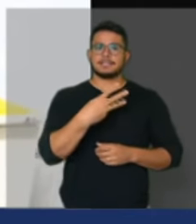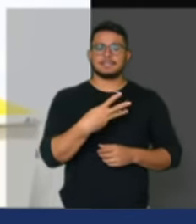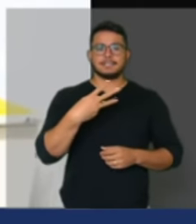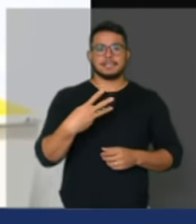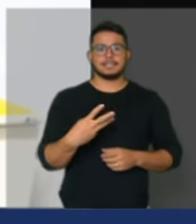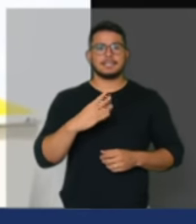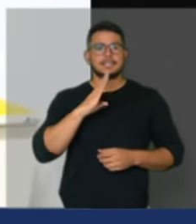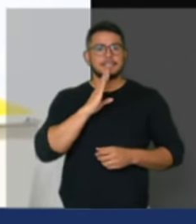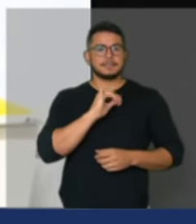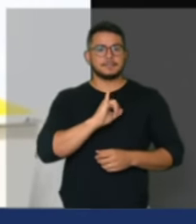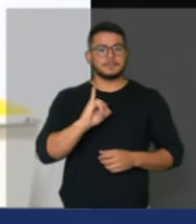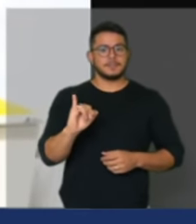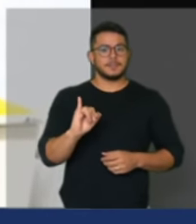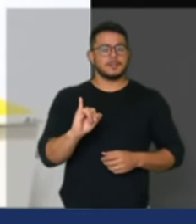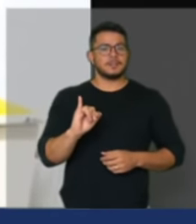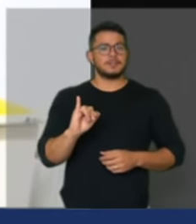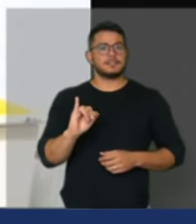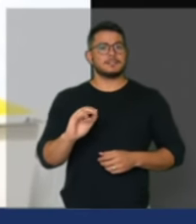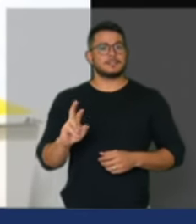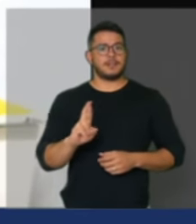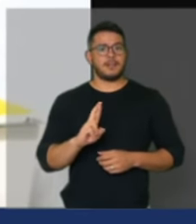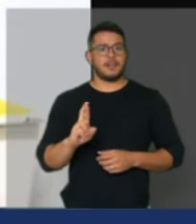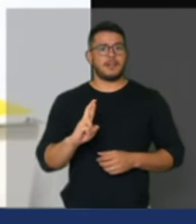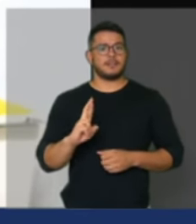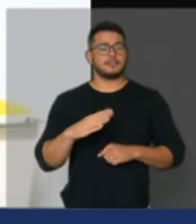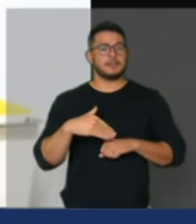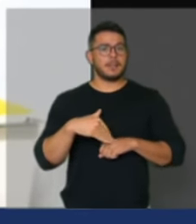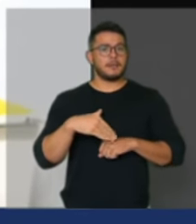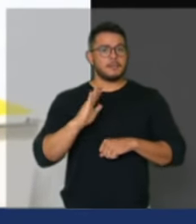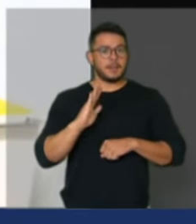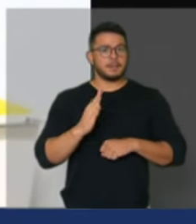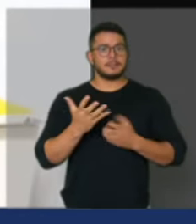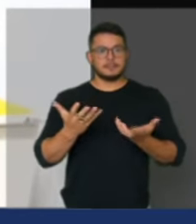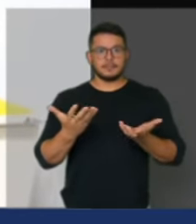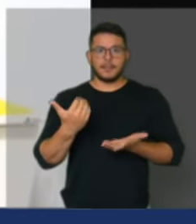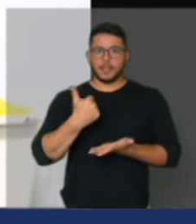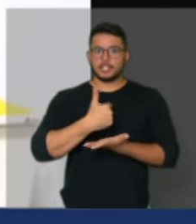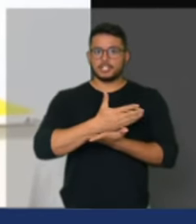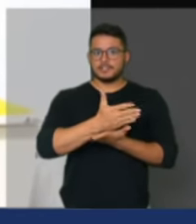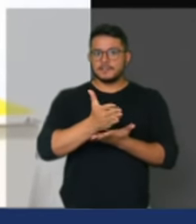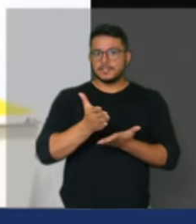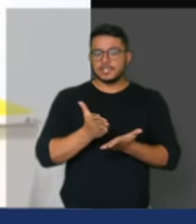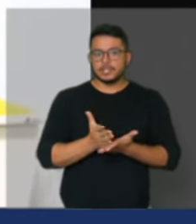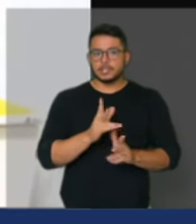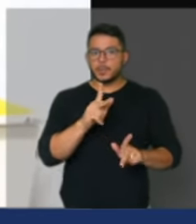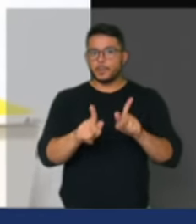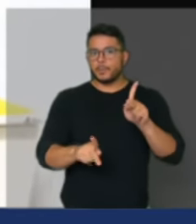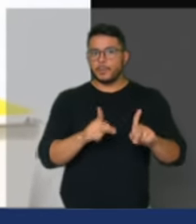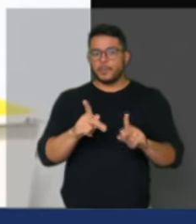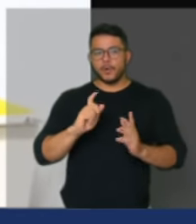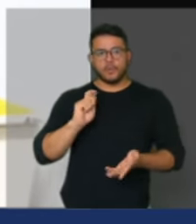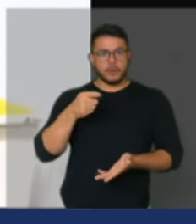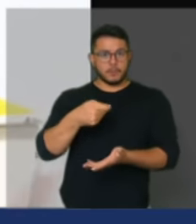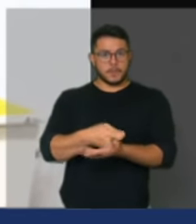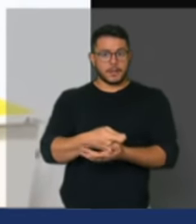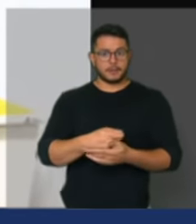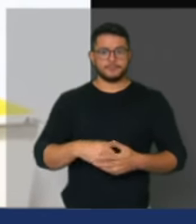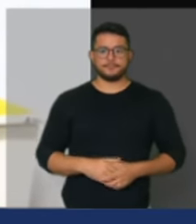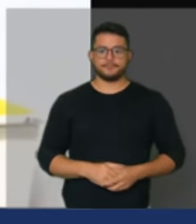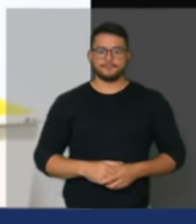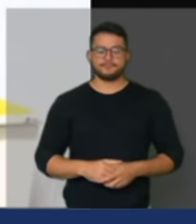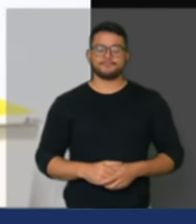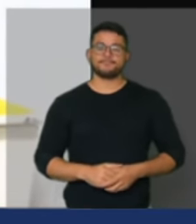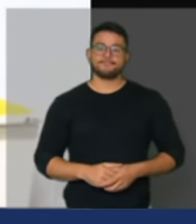a mais, uma despesa que ele quer botar nas costas do povo brasileiro. E o dólar que tem